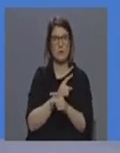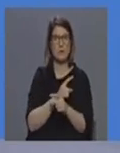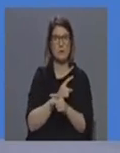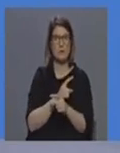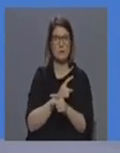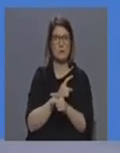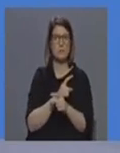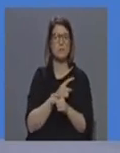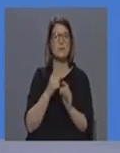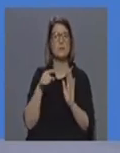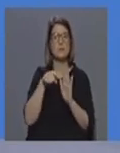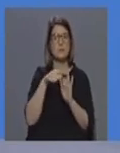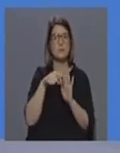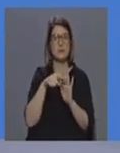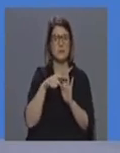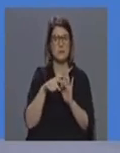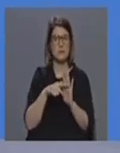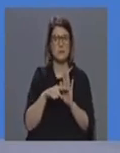medidas